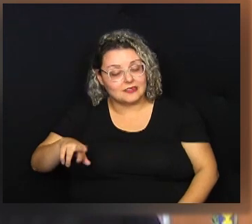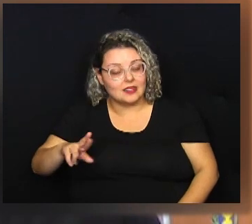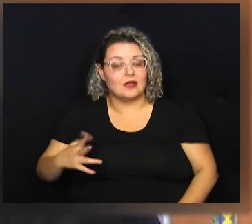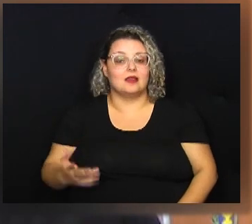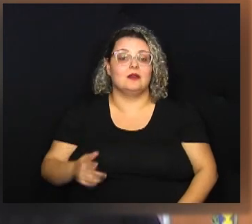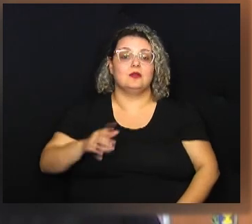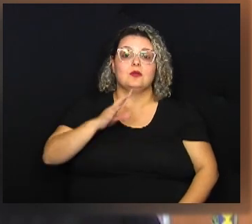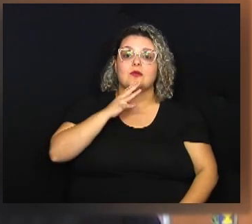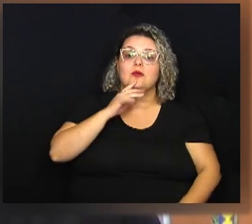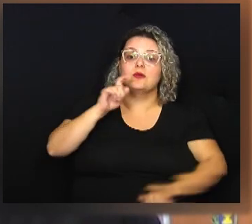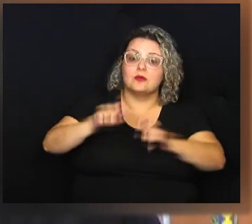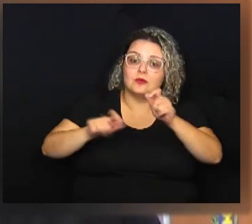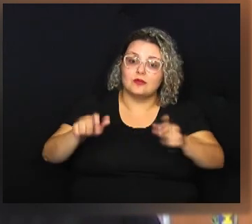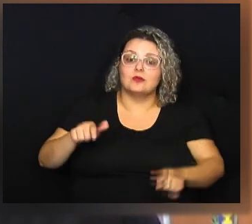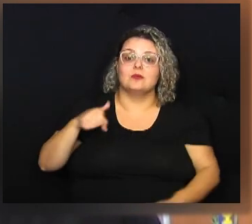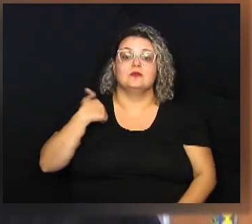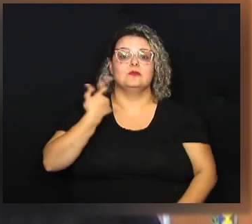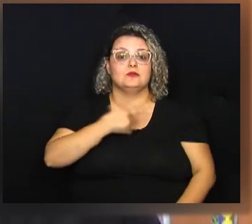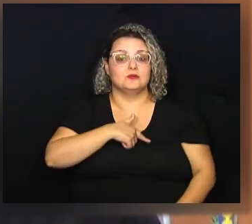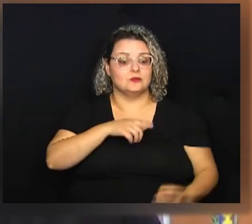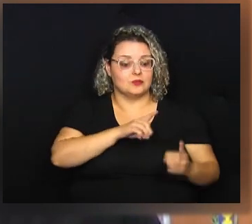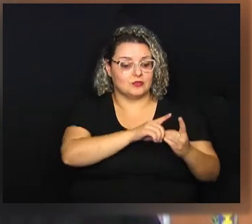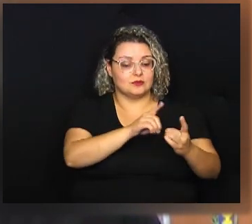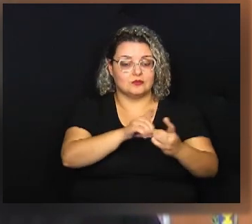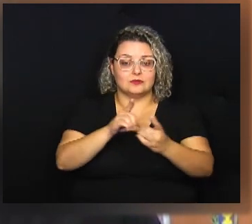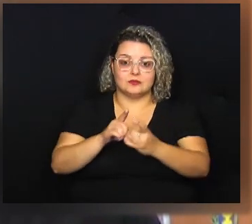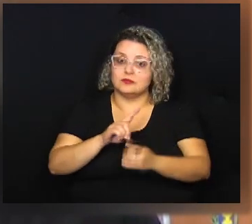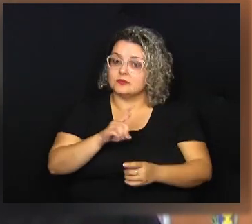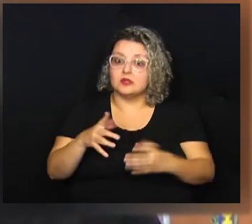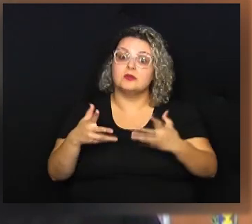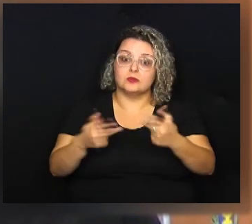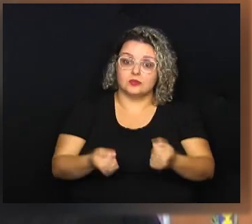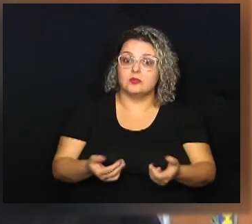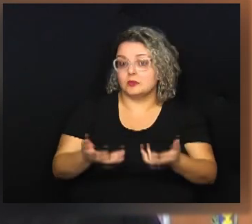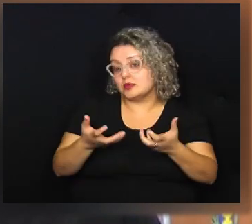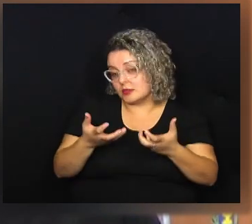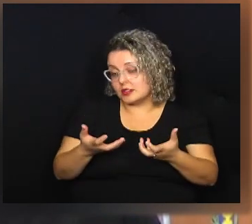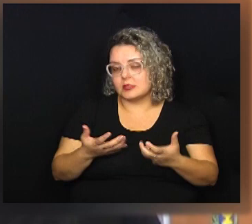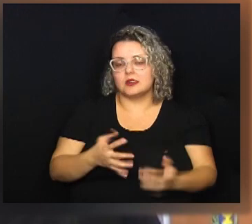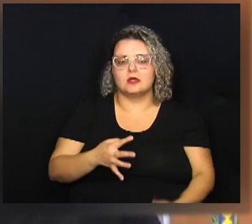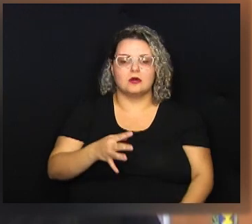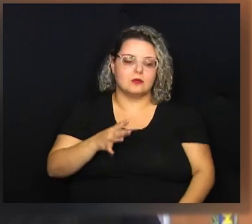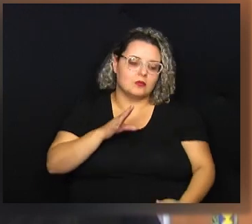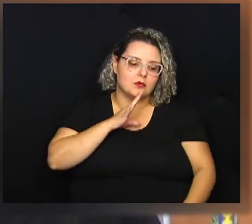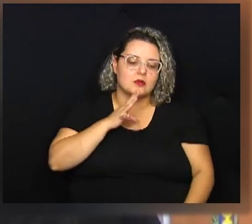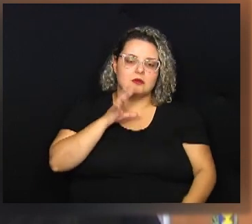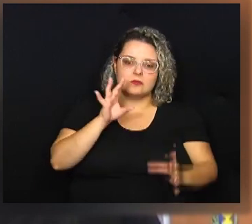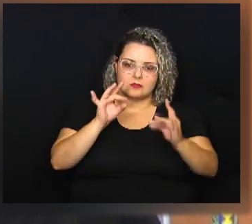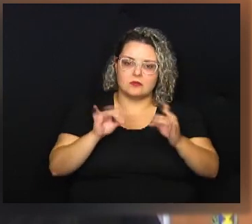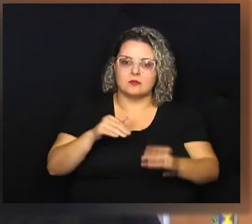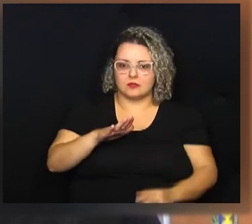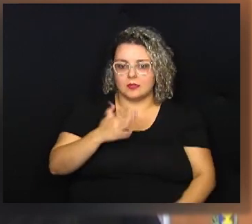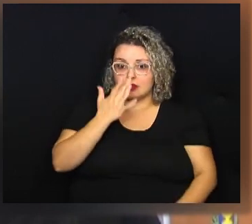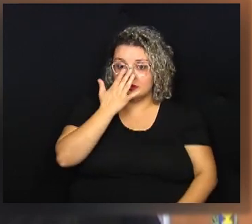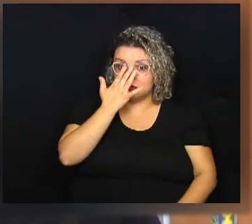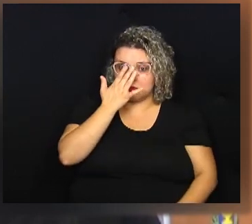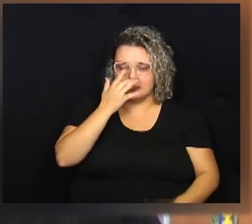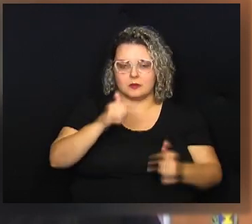conheço do bazar, conheço as pessoas, conheço os nossos assistidos, não todos como eu gostaria de conhecer.